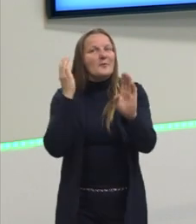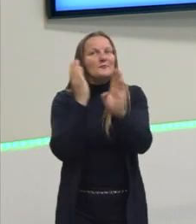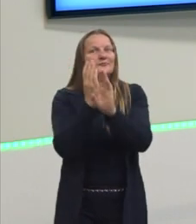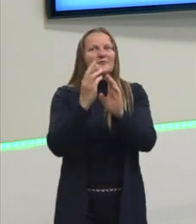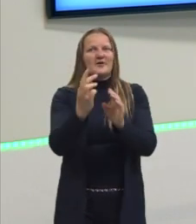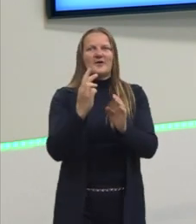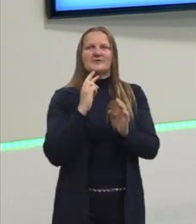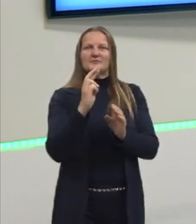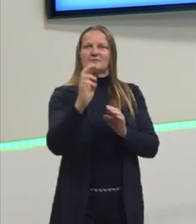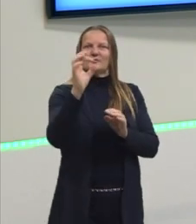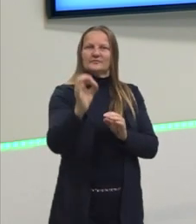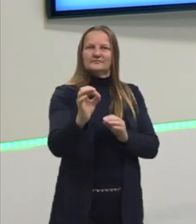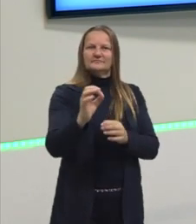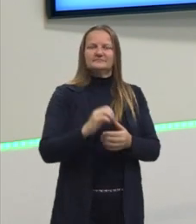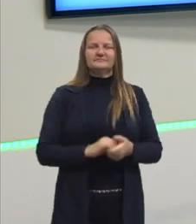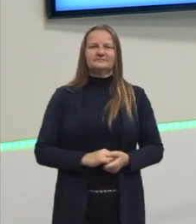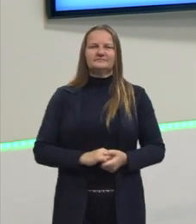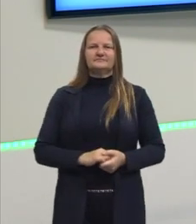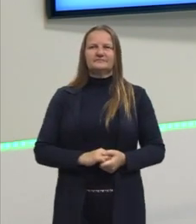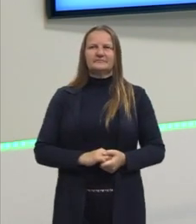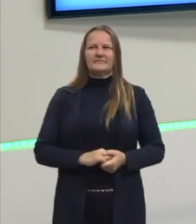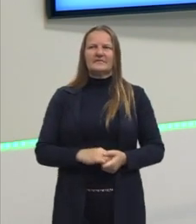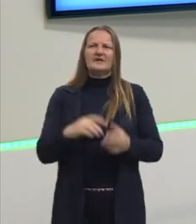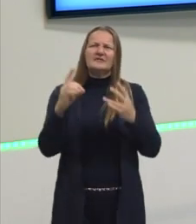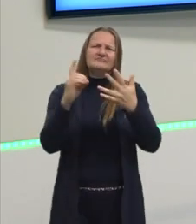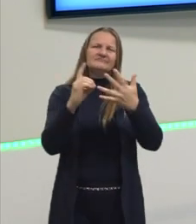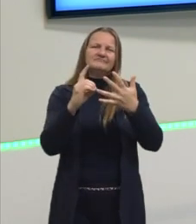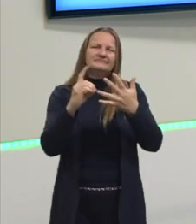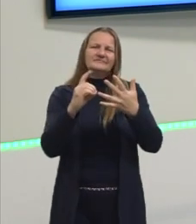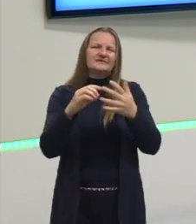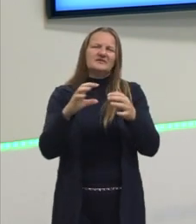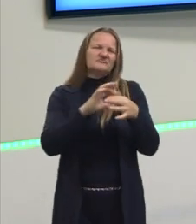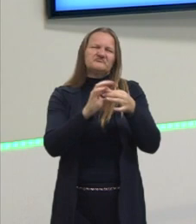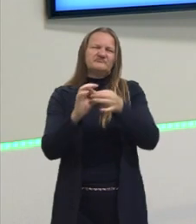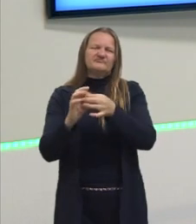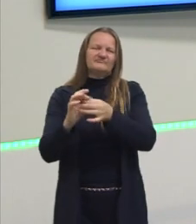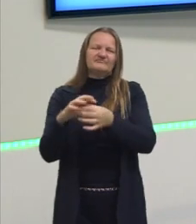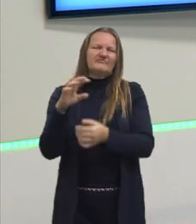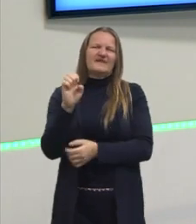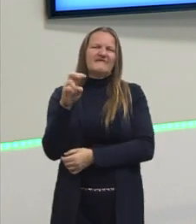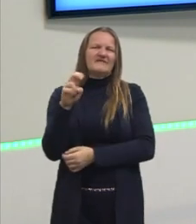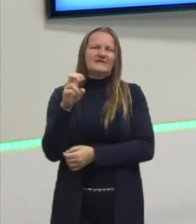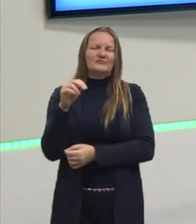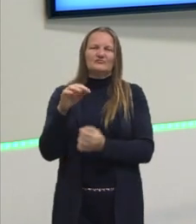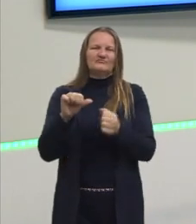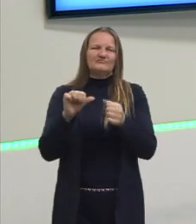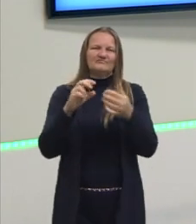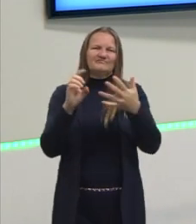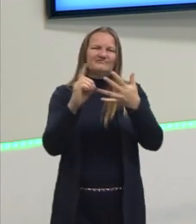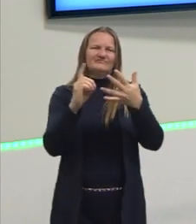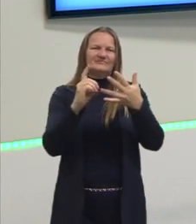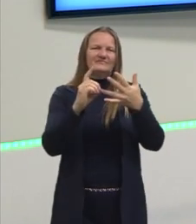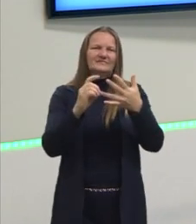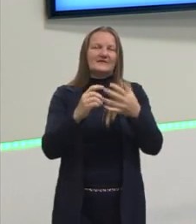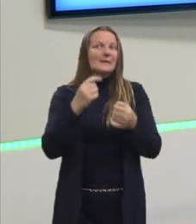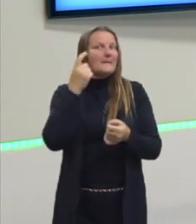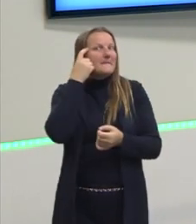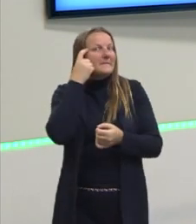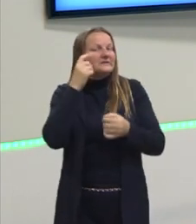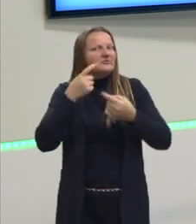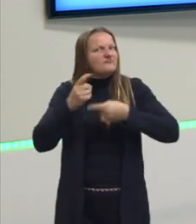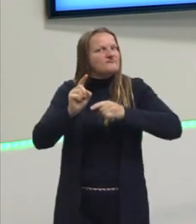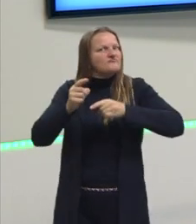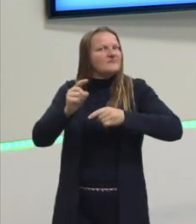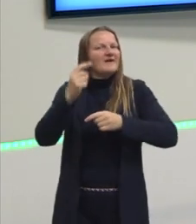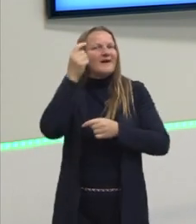resposta dessa pergunta. Isso aqui também não atualiza eventos. Isso aqui é uma ideia de buscar a atenção do nosso leitor.